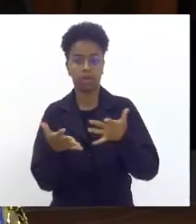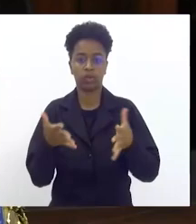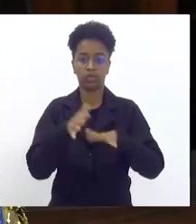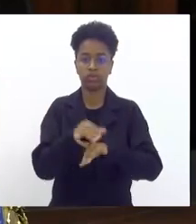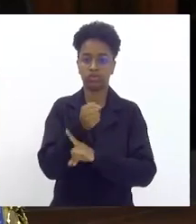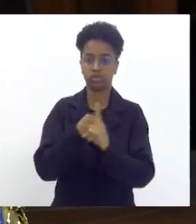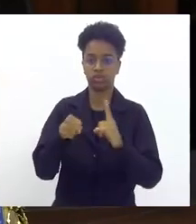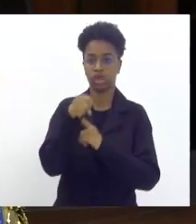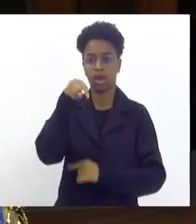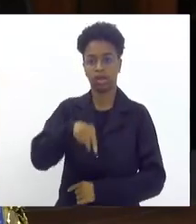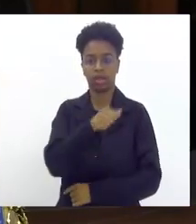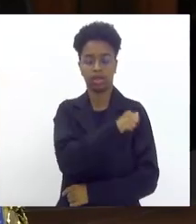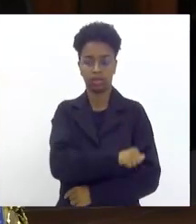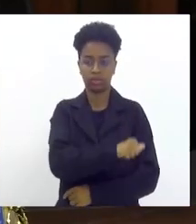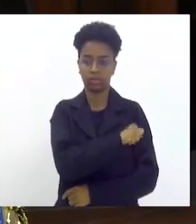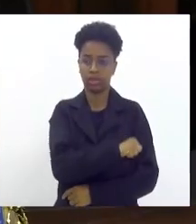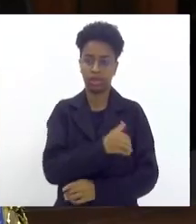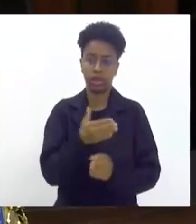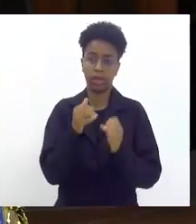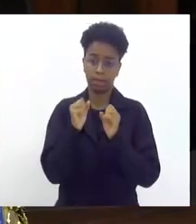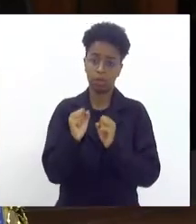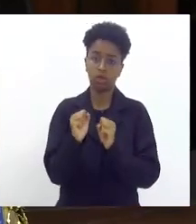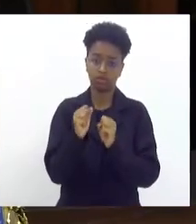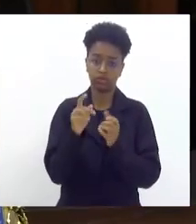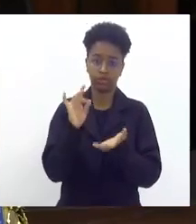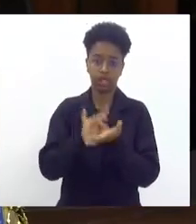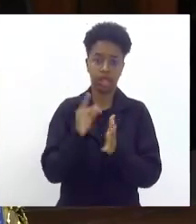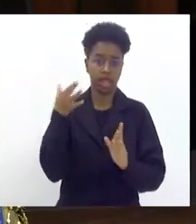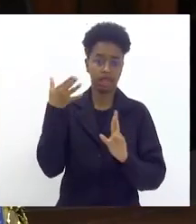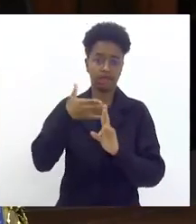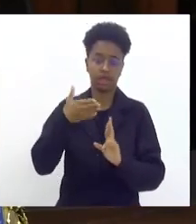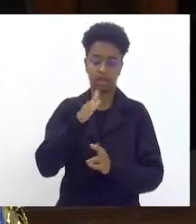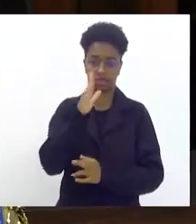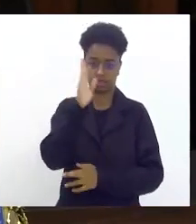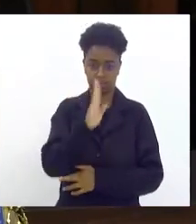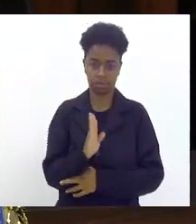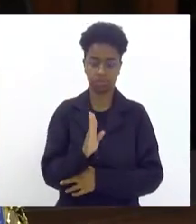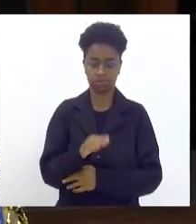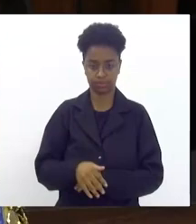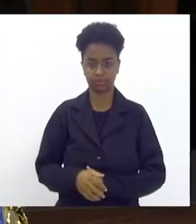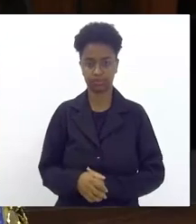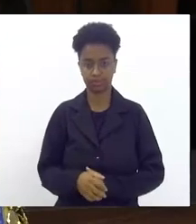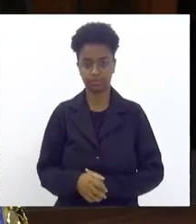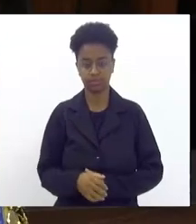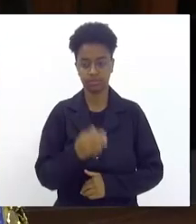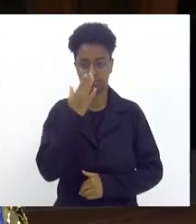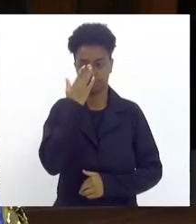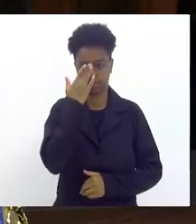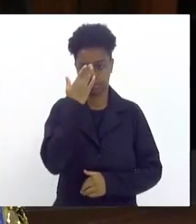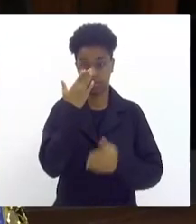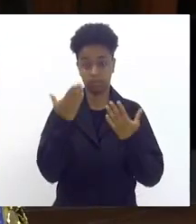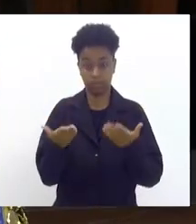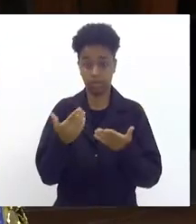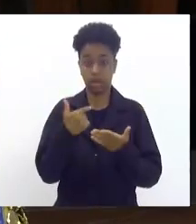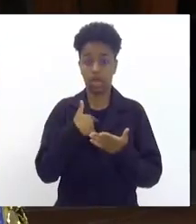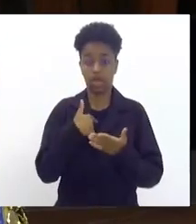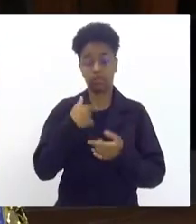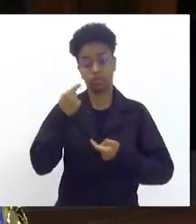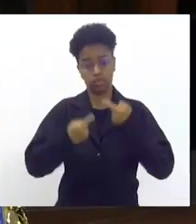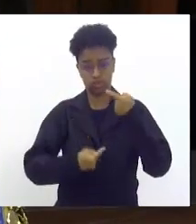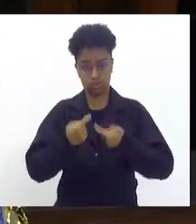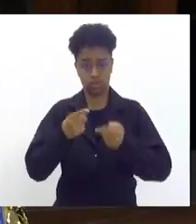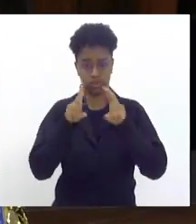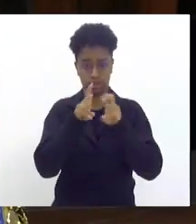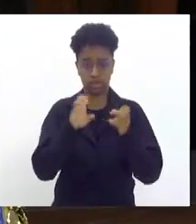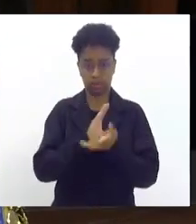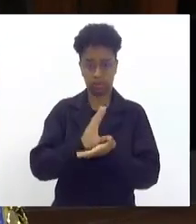estado que pode virar referência para o país então eu venho aqui não só discutir a questão do